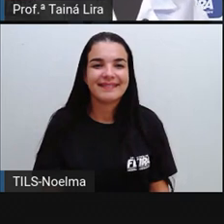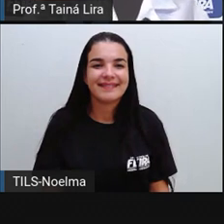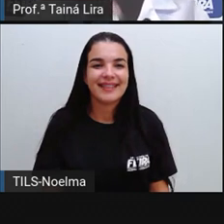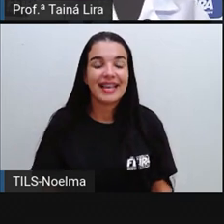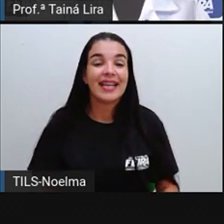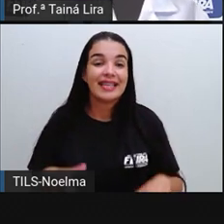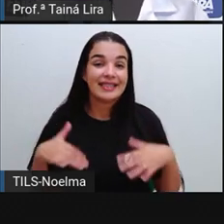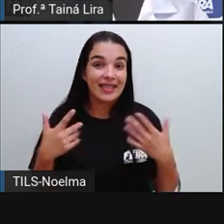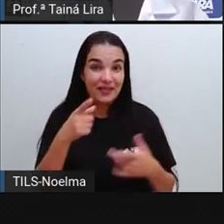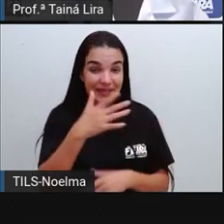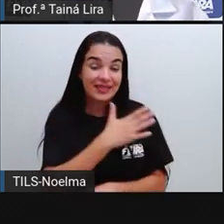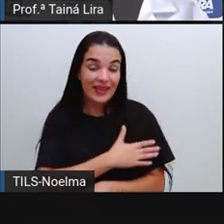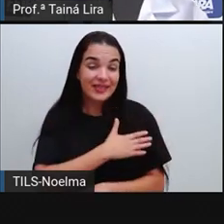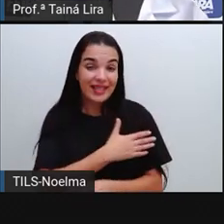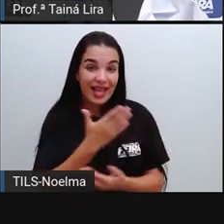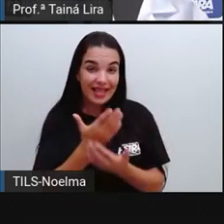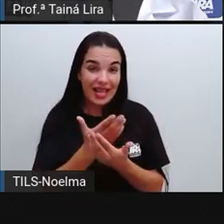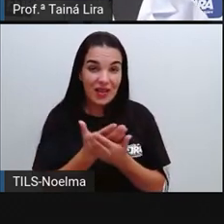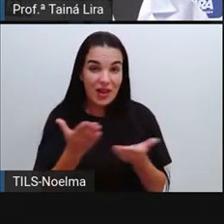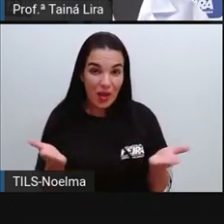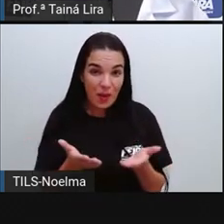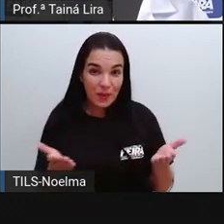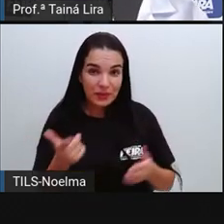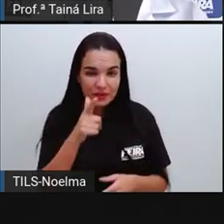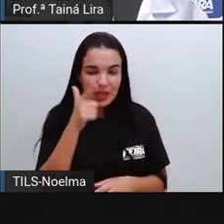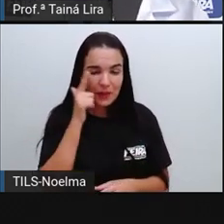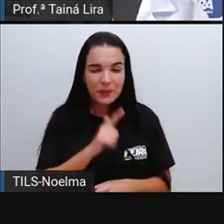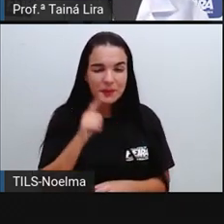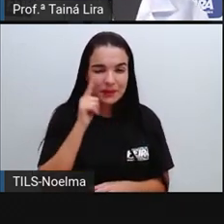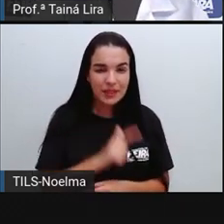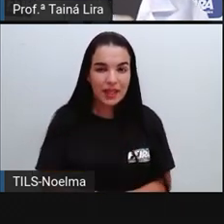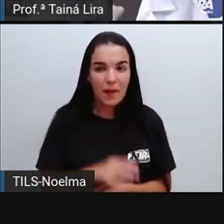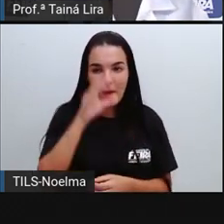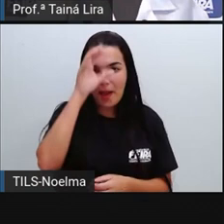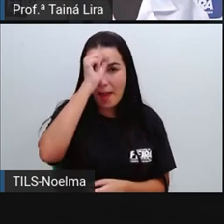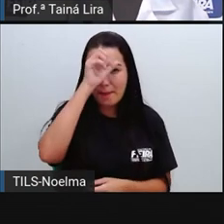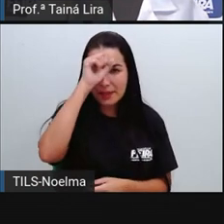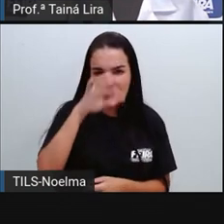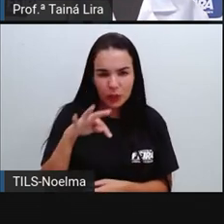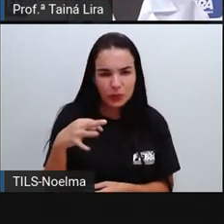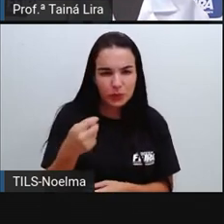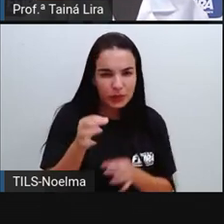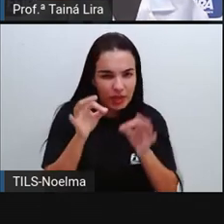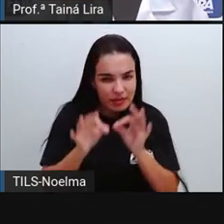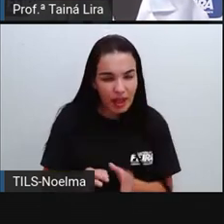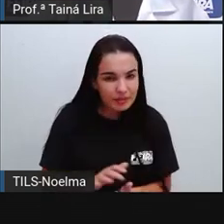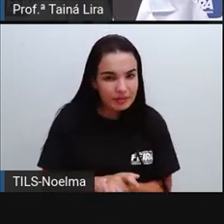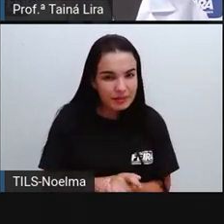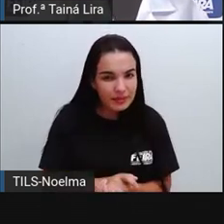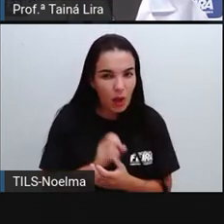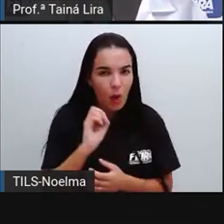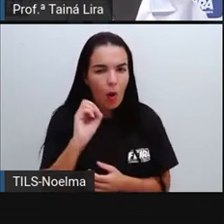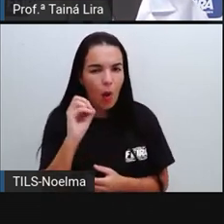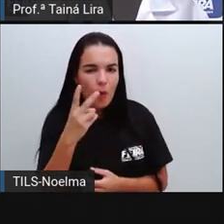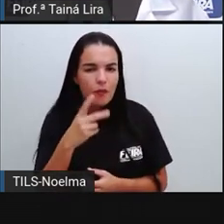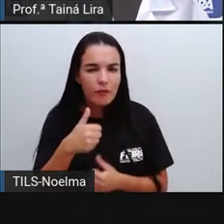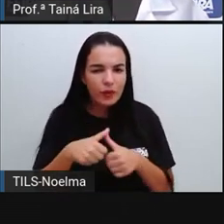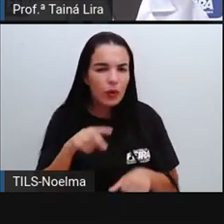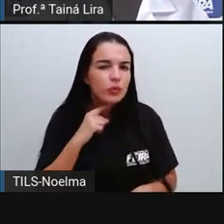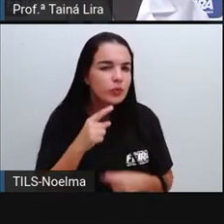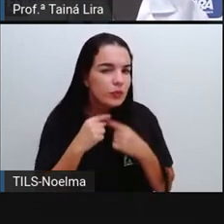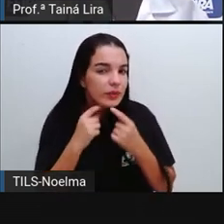E aí, gostaram da aula de hoje? Conseguiram, né? Aprender tudo direitinho? Ou ficou alguma dúvida?